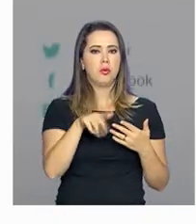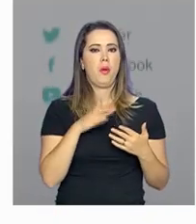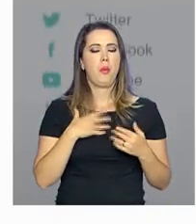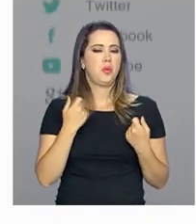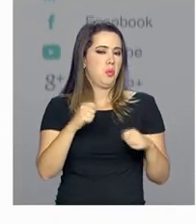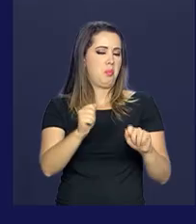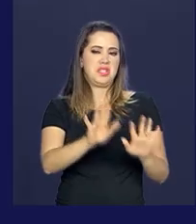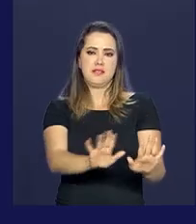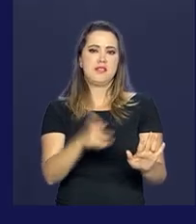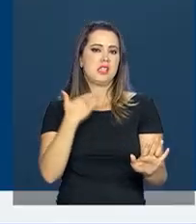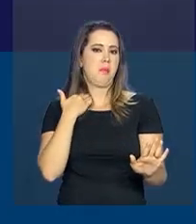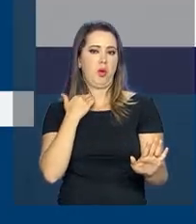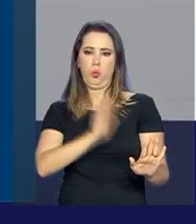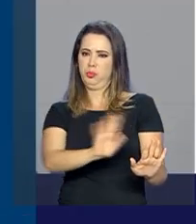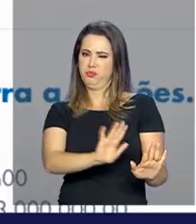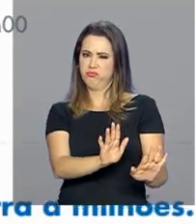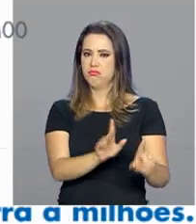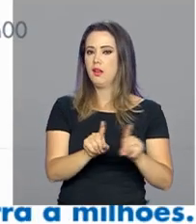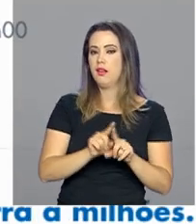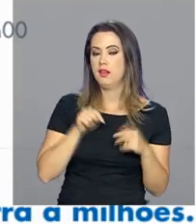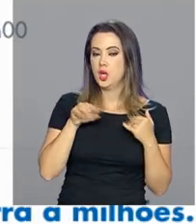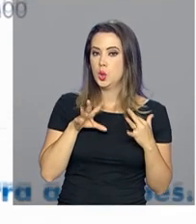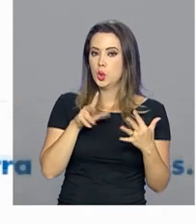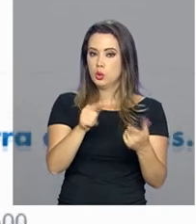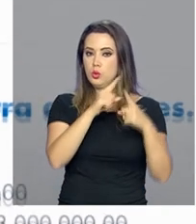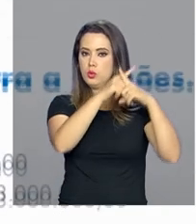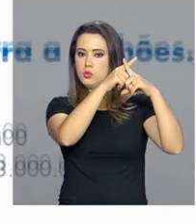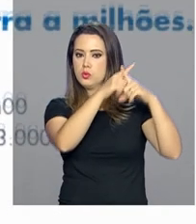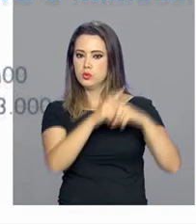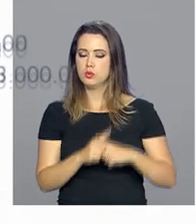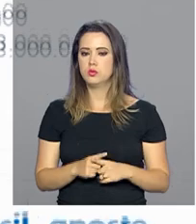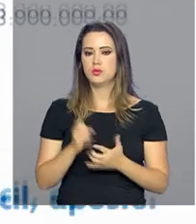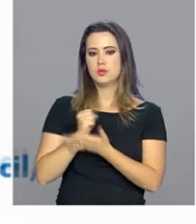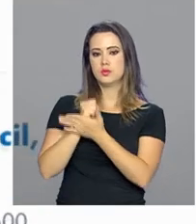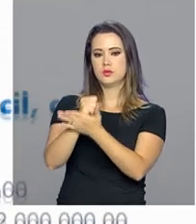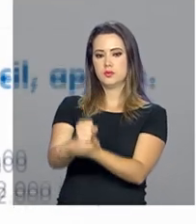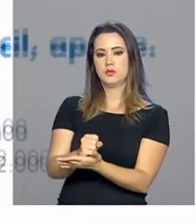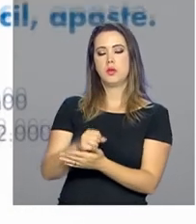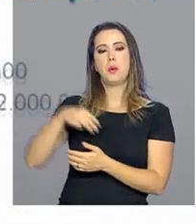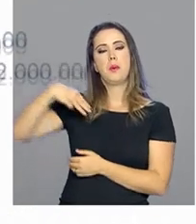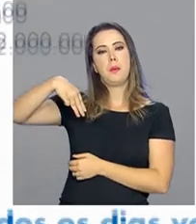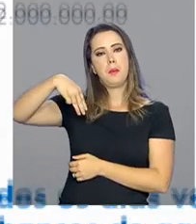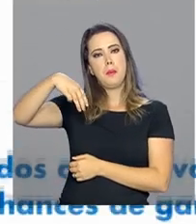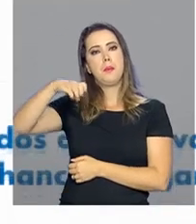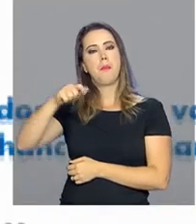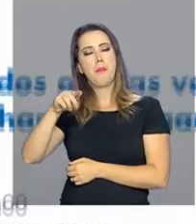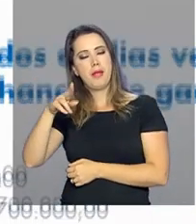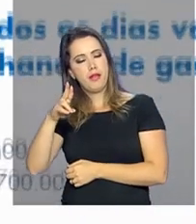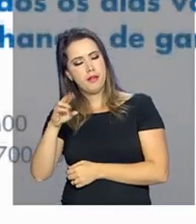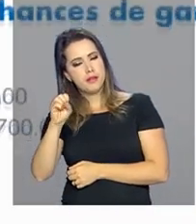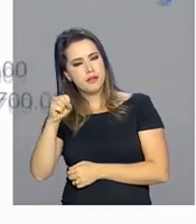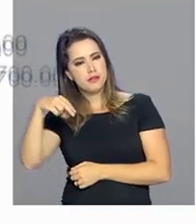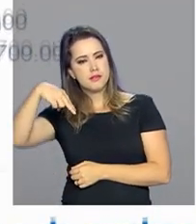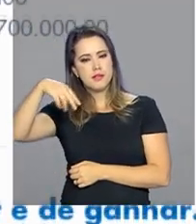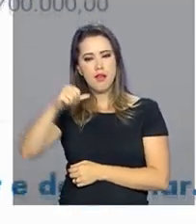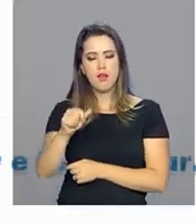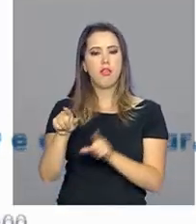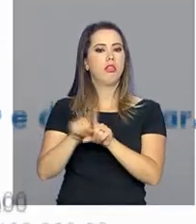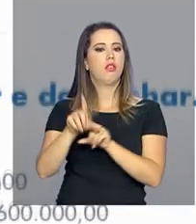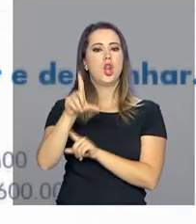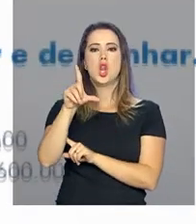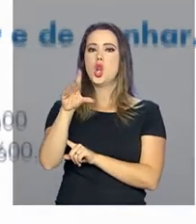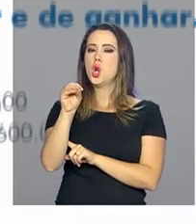conta em banco. Todas as modalidades de aposta estão disponíveis, como a Mega Sena, a Loto Fácil, Kina e